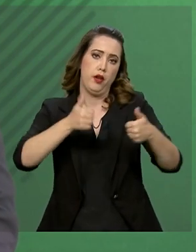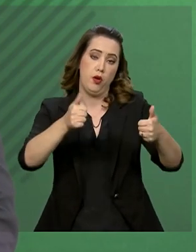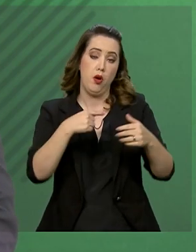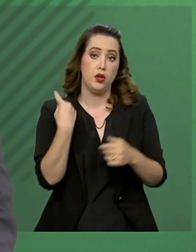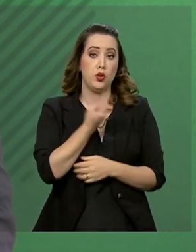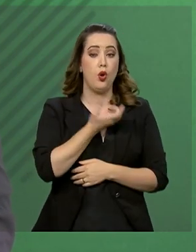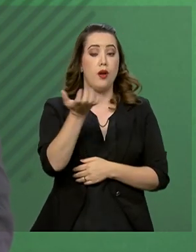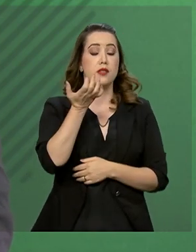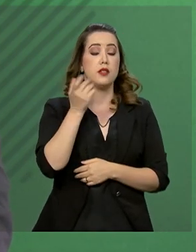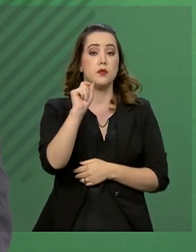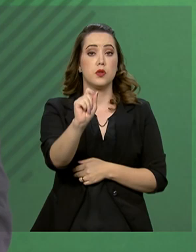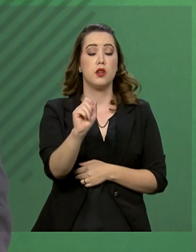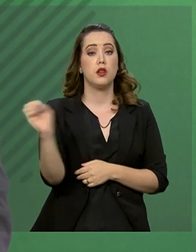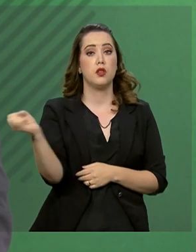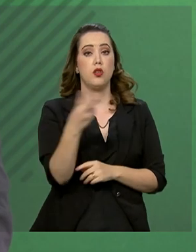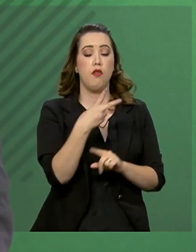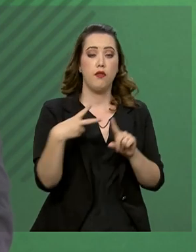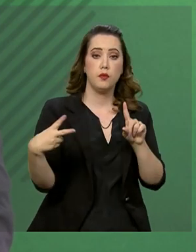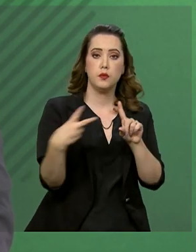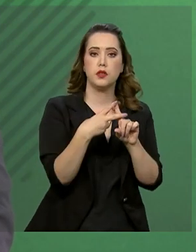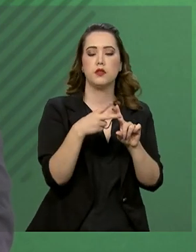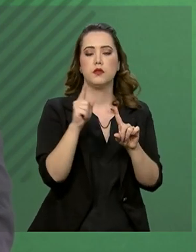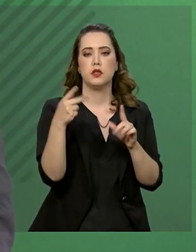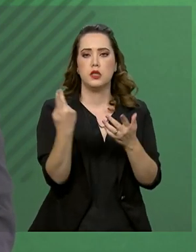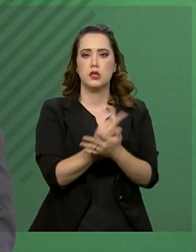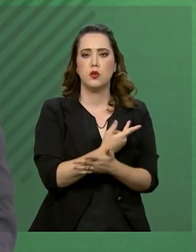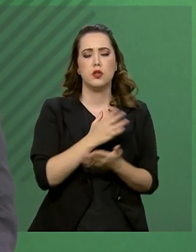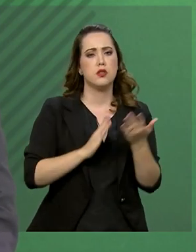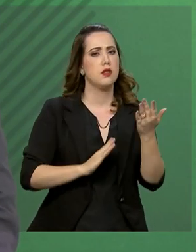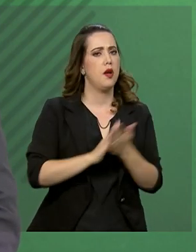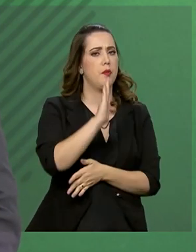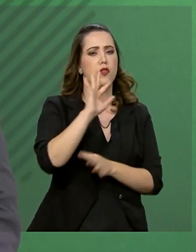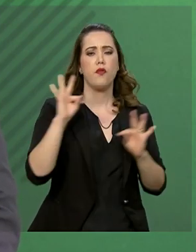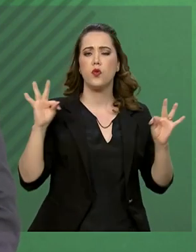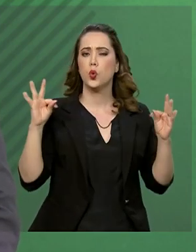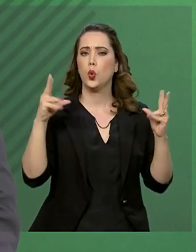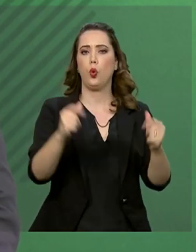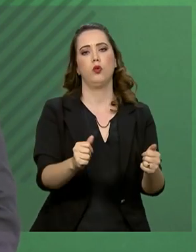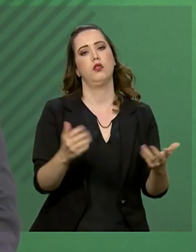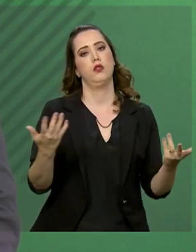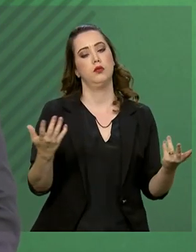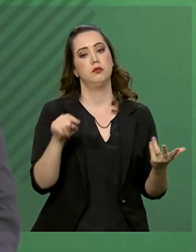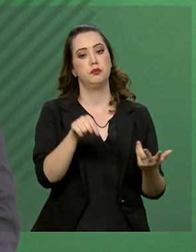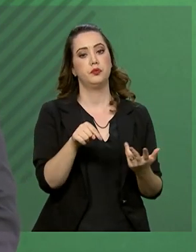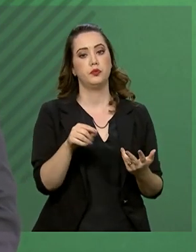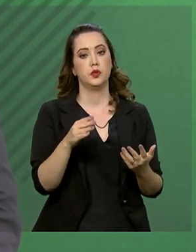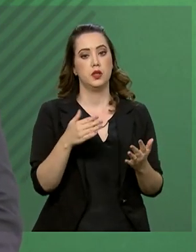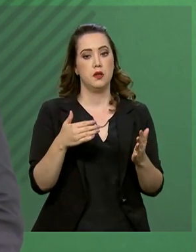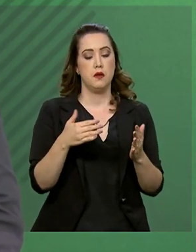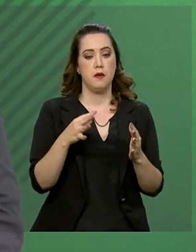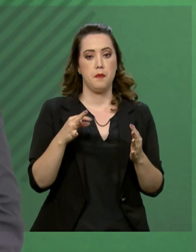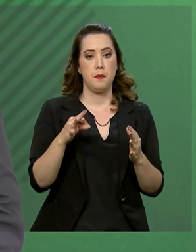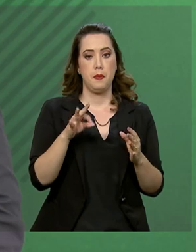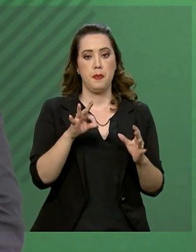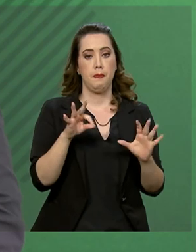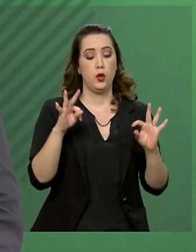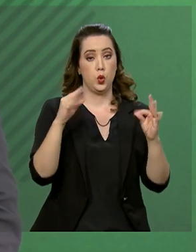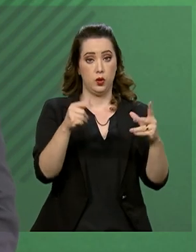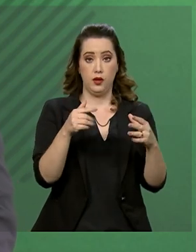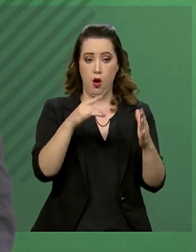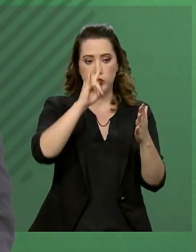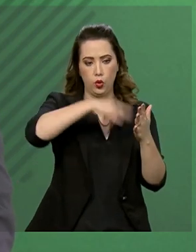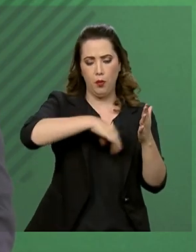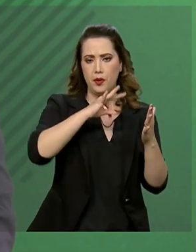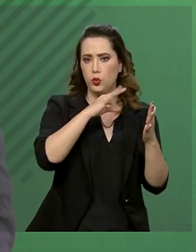desejamos é que a nova Previdência, ela seja aprovada em tóton daquilo que saiu da Câmara para o